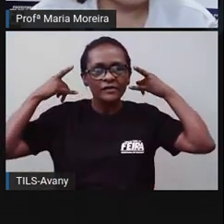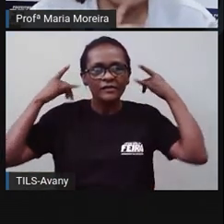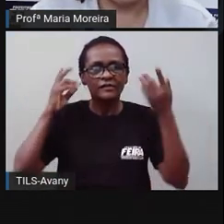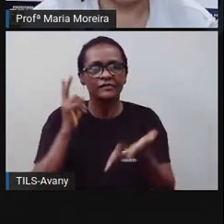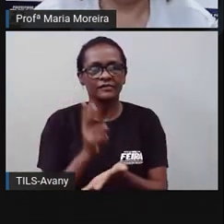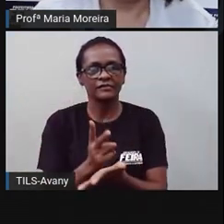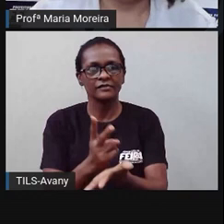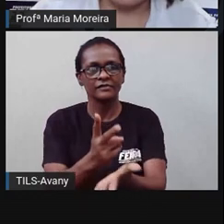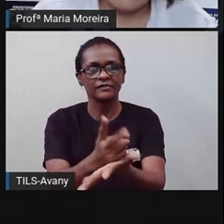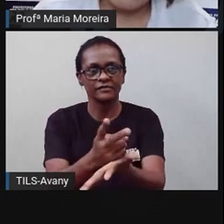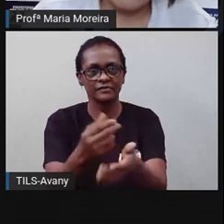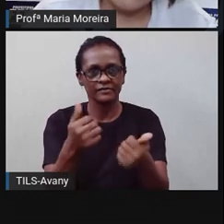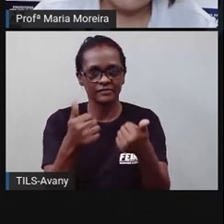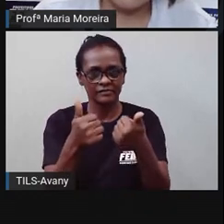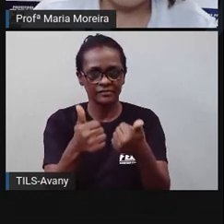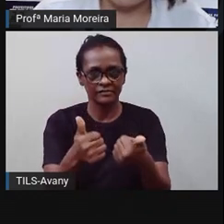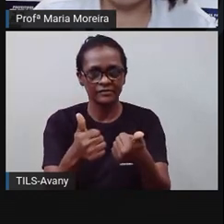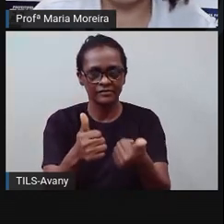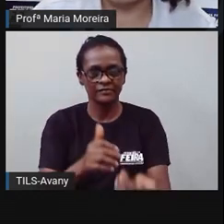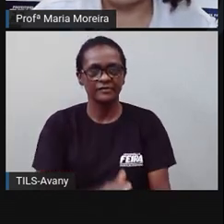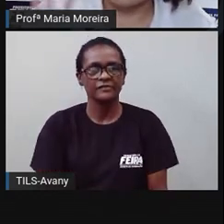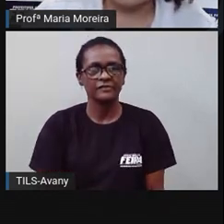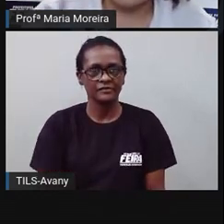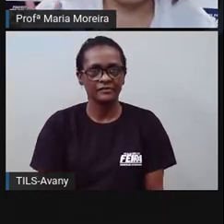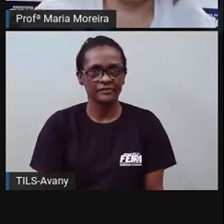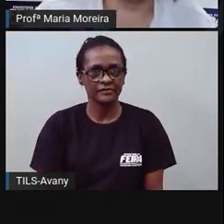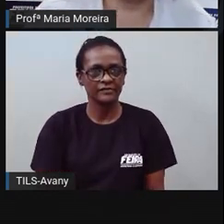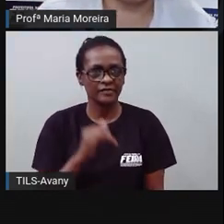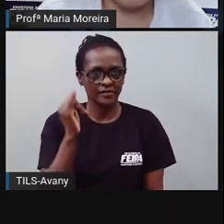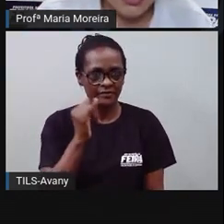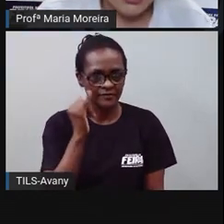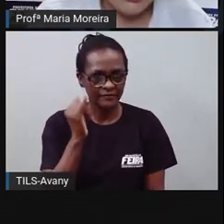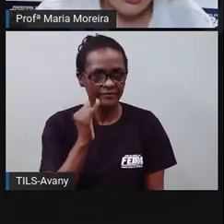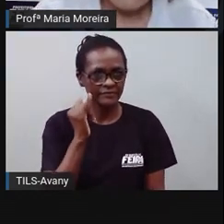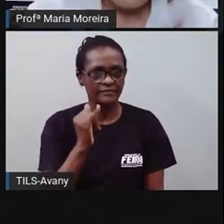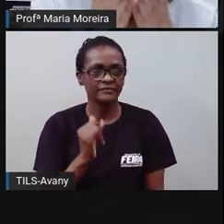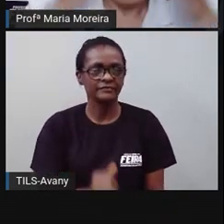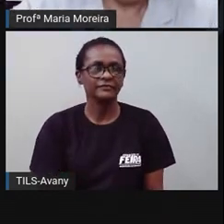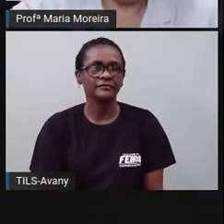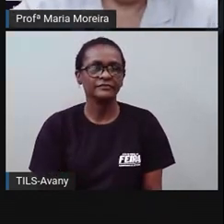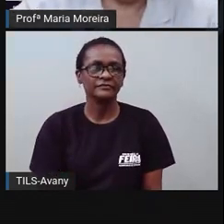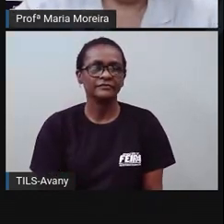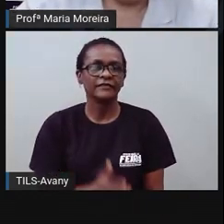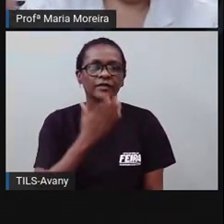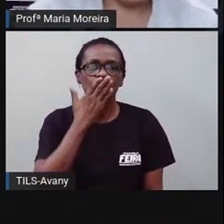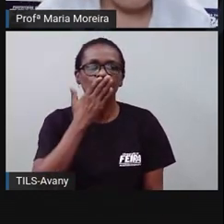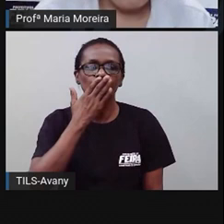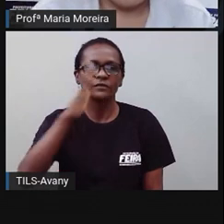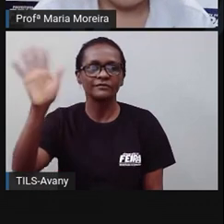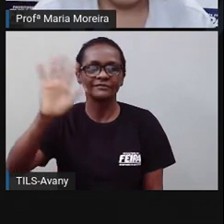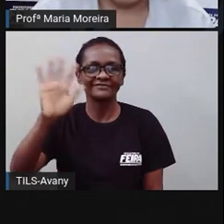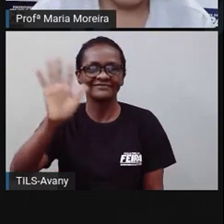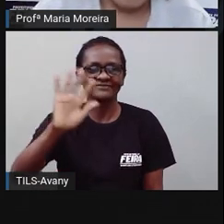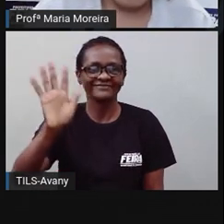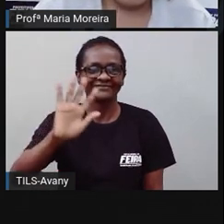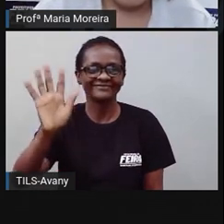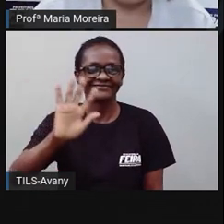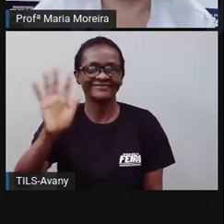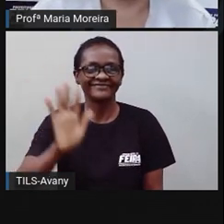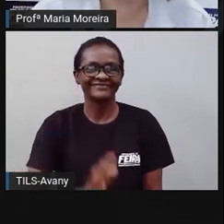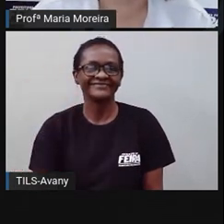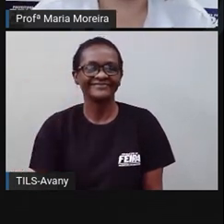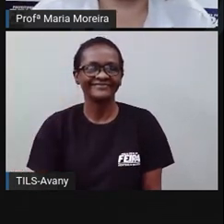casa ou se tiver alguém desconhecido aí, alguém que não seja do convívio de vocês. Um grande beijo de Pró-Maria, vou